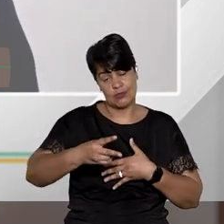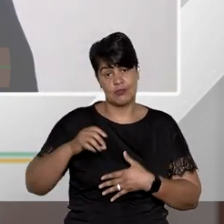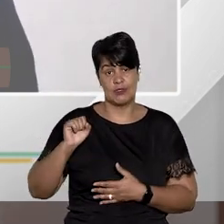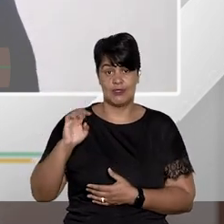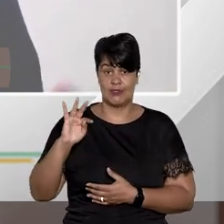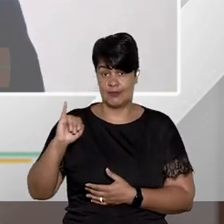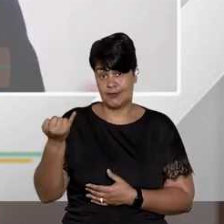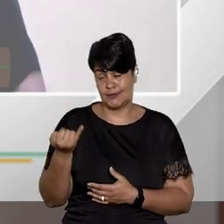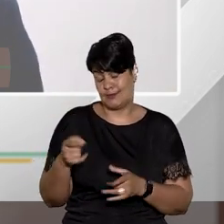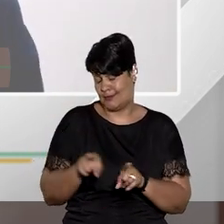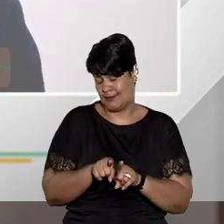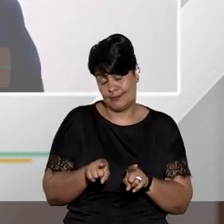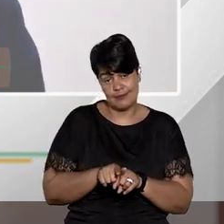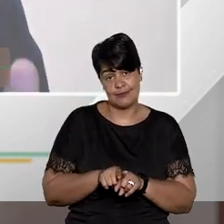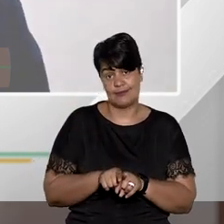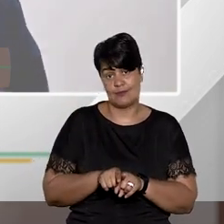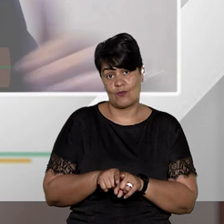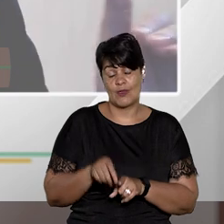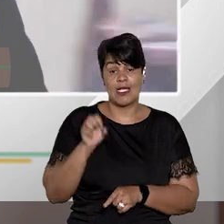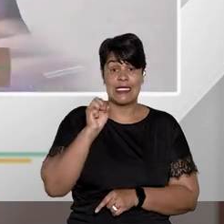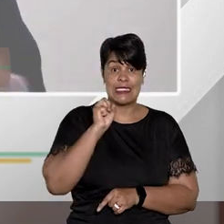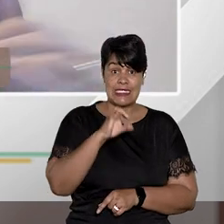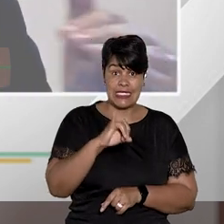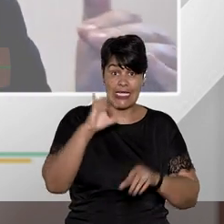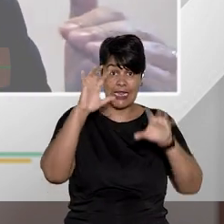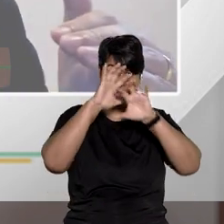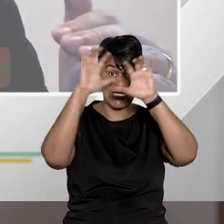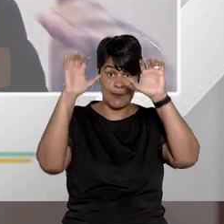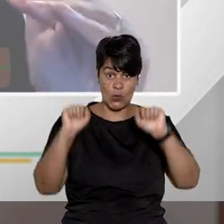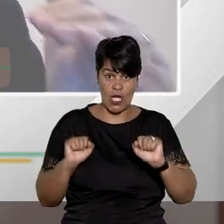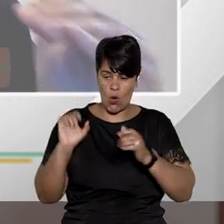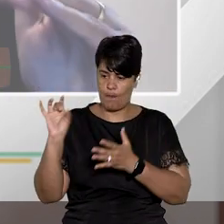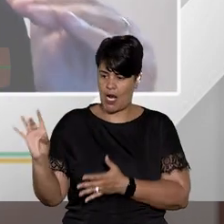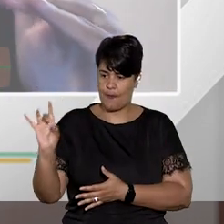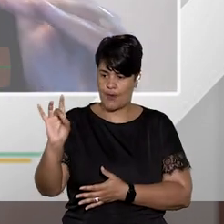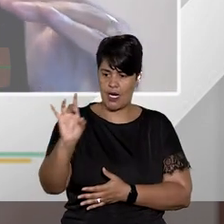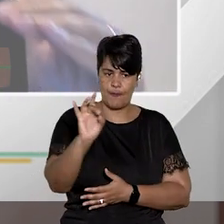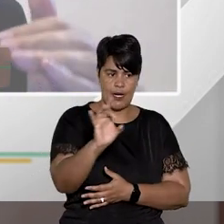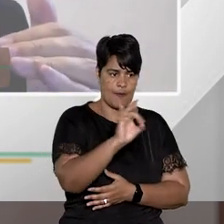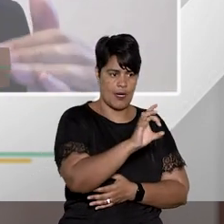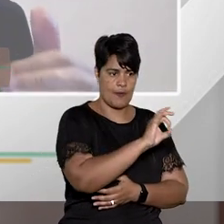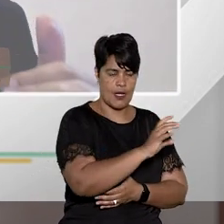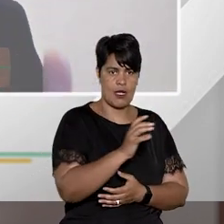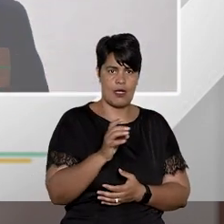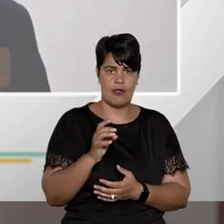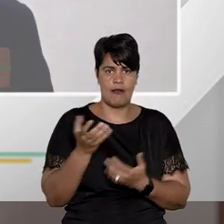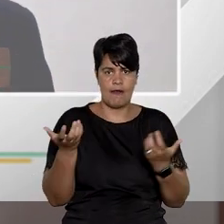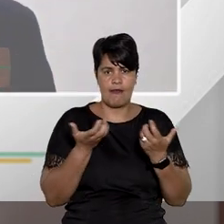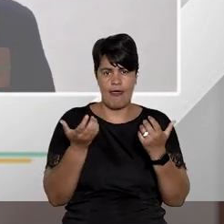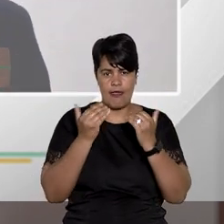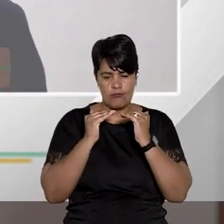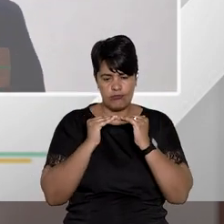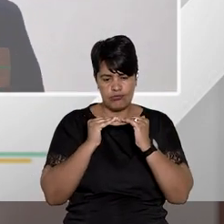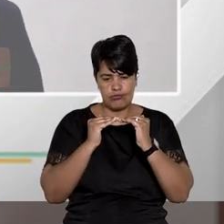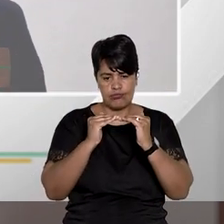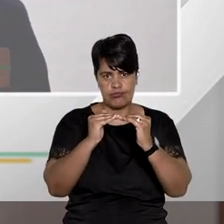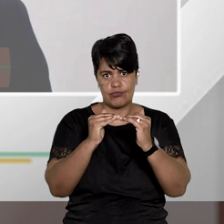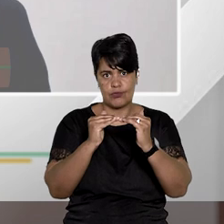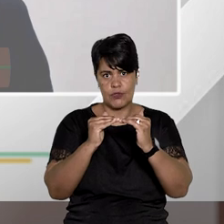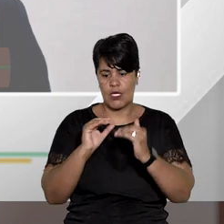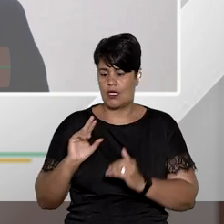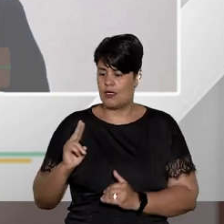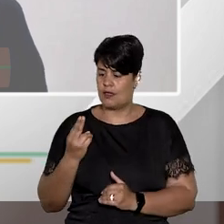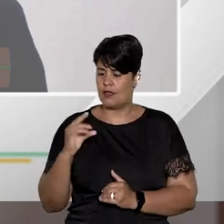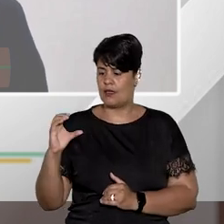no superior tribunal de justiça se os tribunais tentassem seguir um padrão a gente teria menos habeas